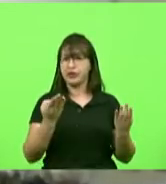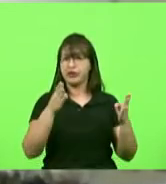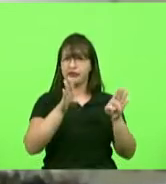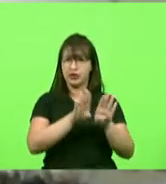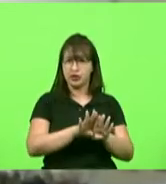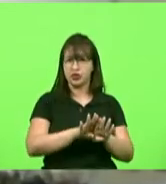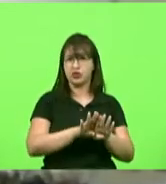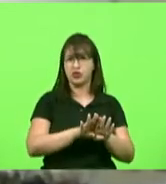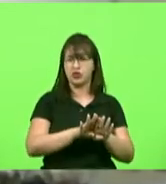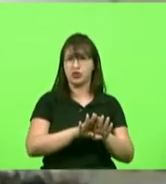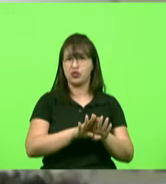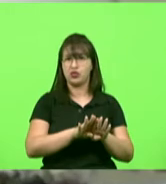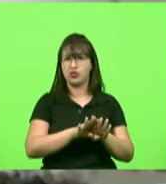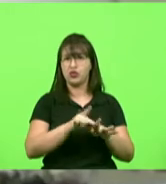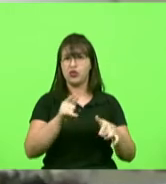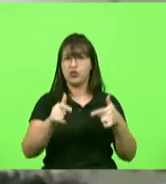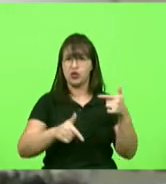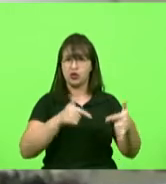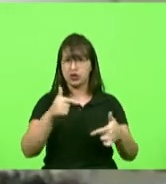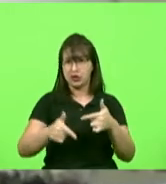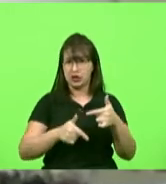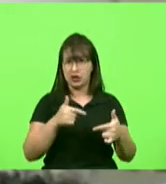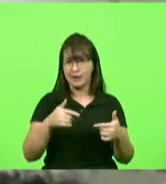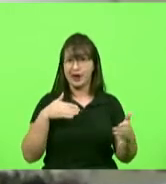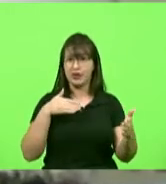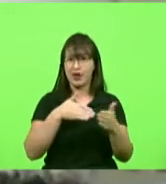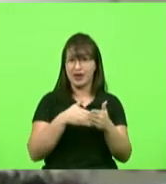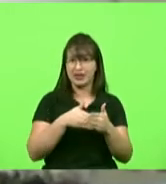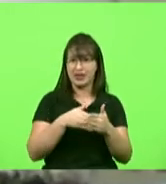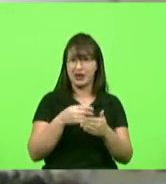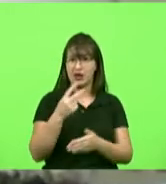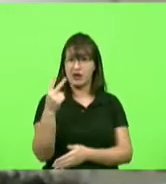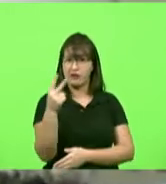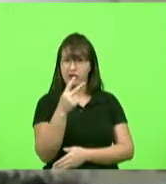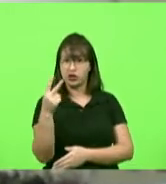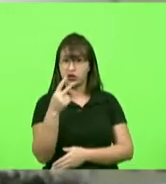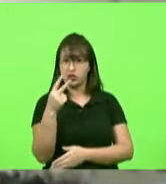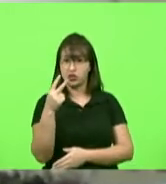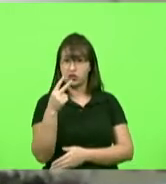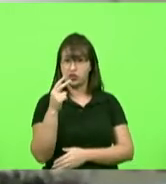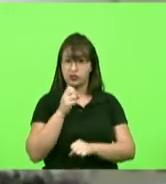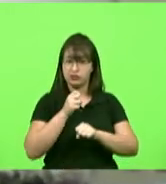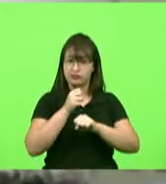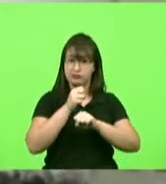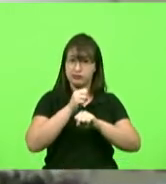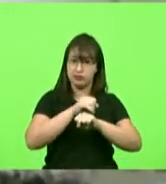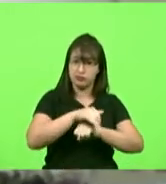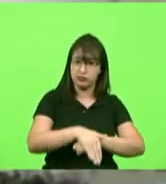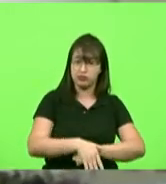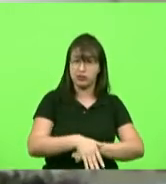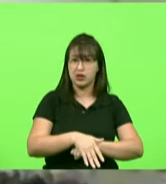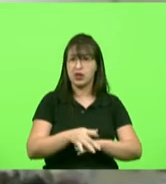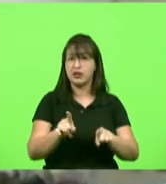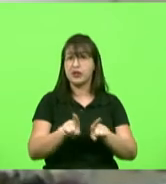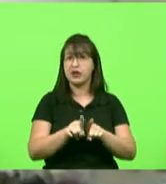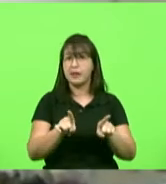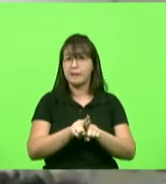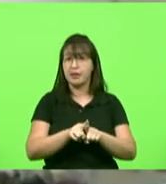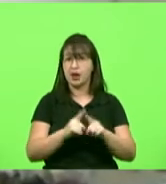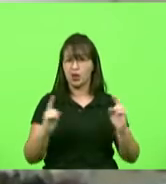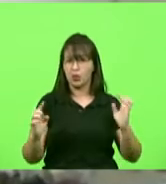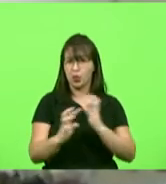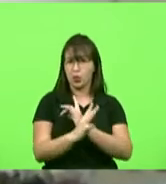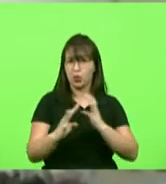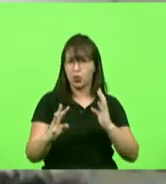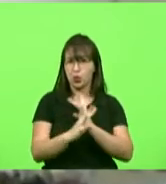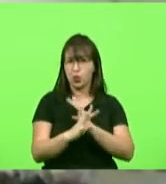estabelecimentos até as 22 horas restrição de circulação de pessoas a partir